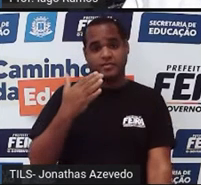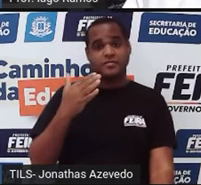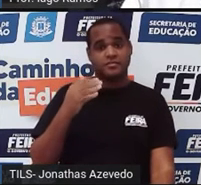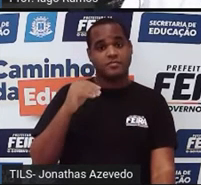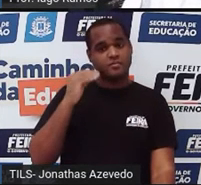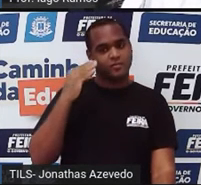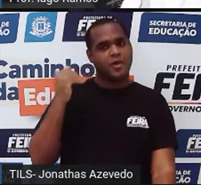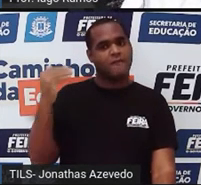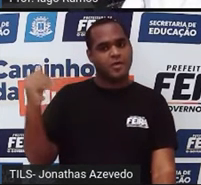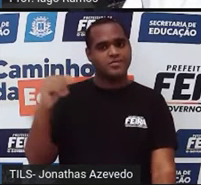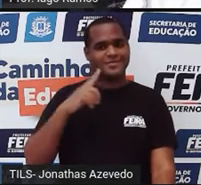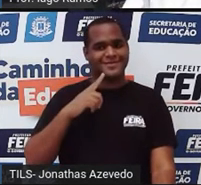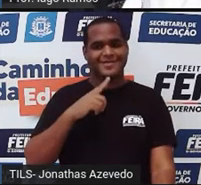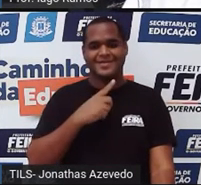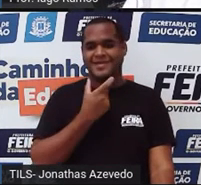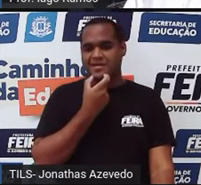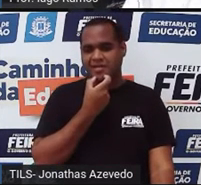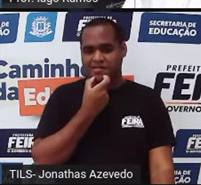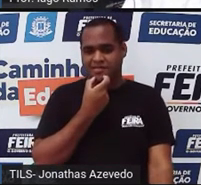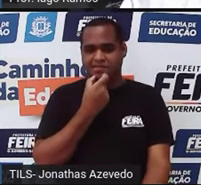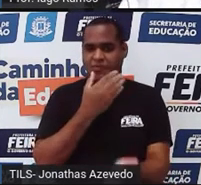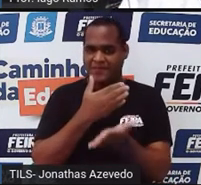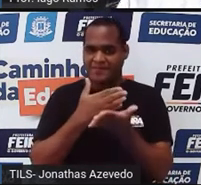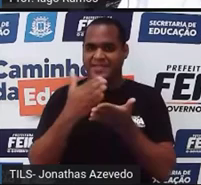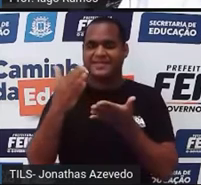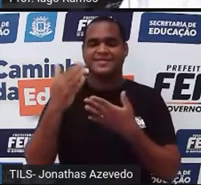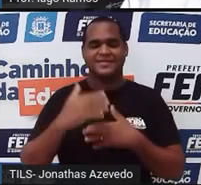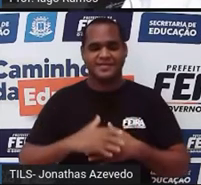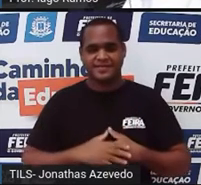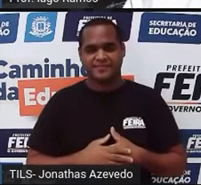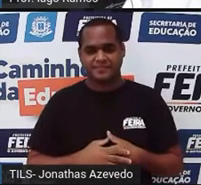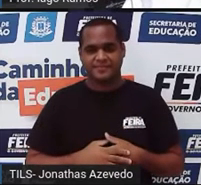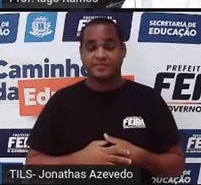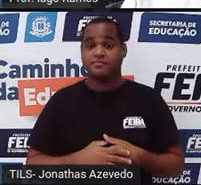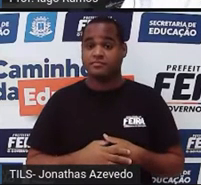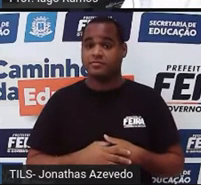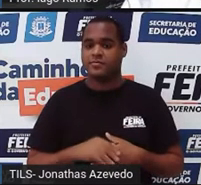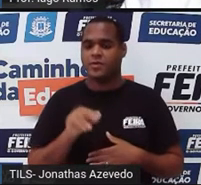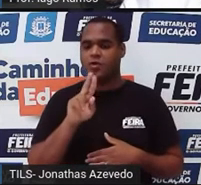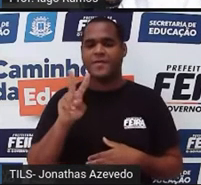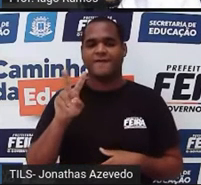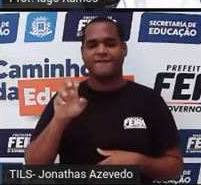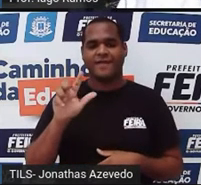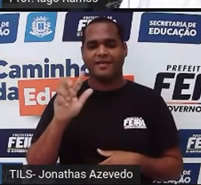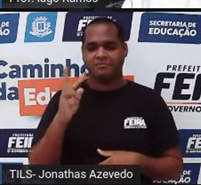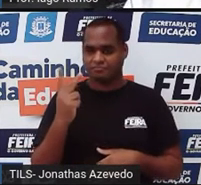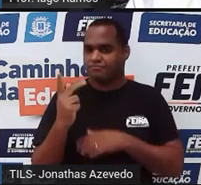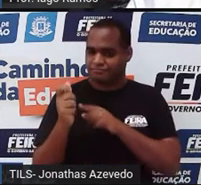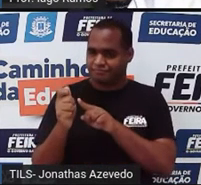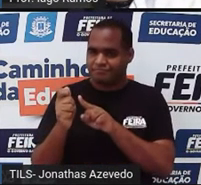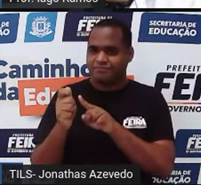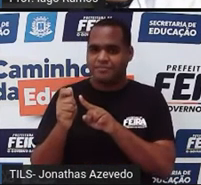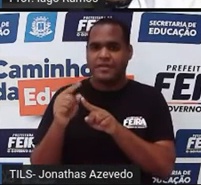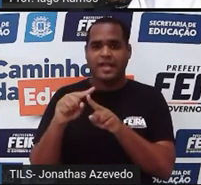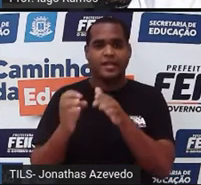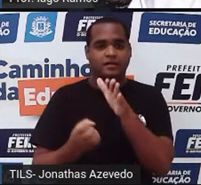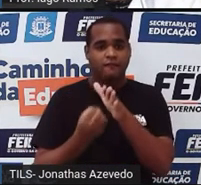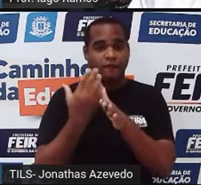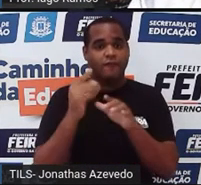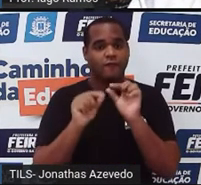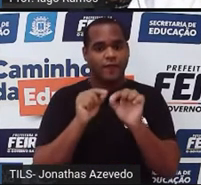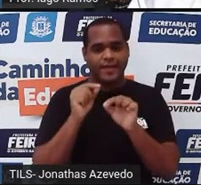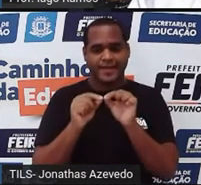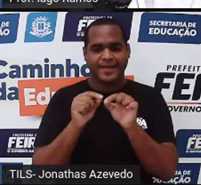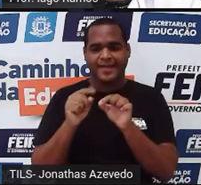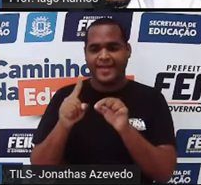originado na Inglaterra, surgiu na Inglaterra, tá bom? O nome velha surgiu do fato desse